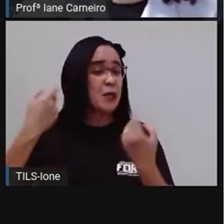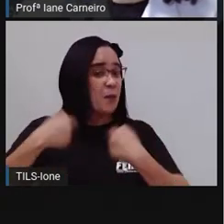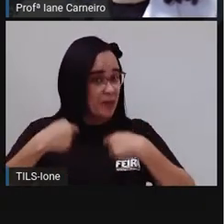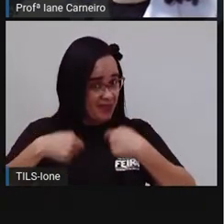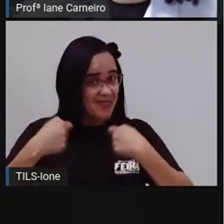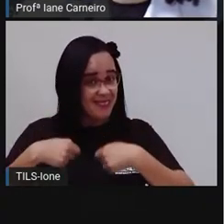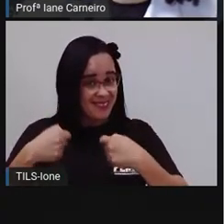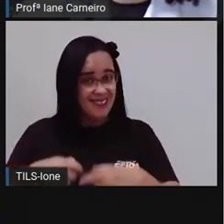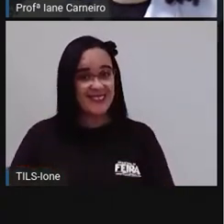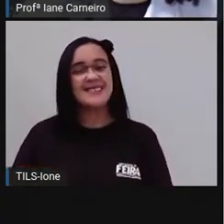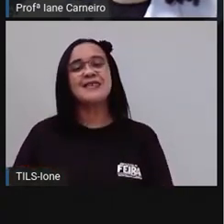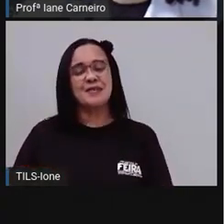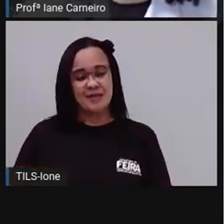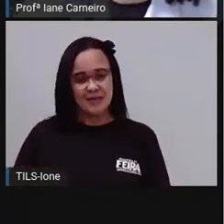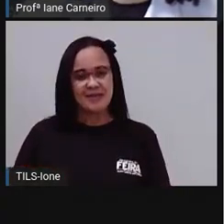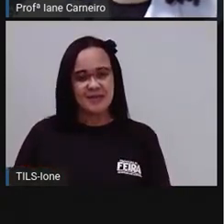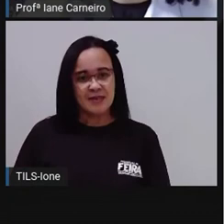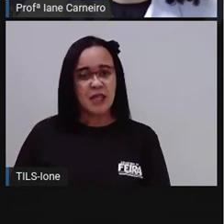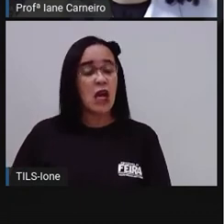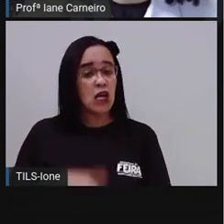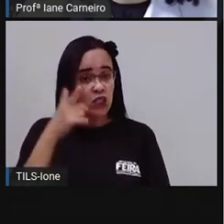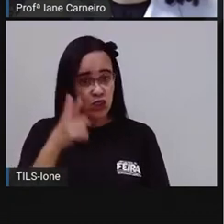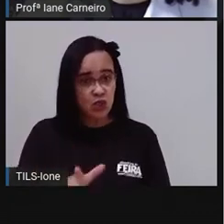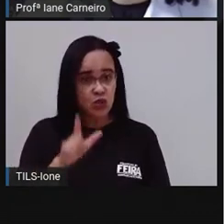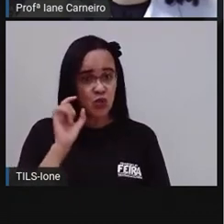E aí, ó, vamos girar mais uma vez.